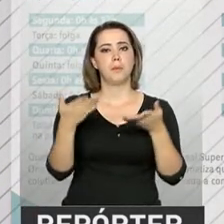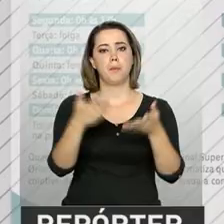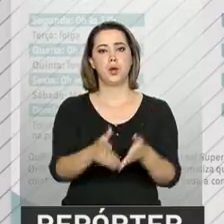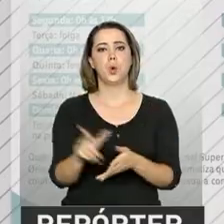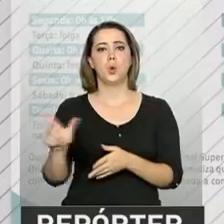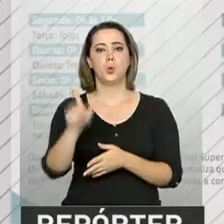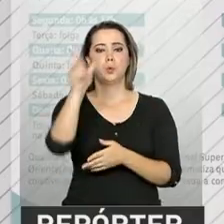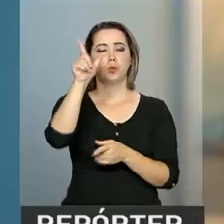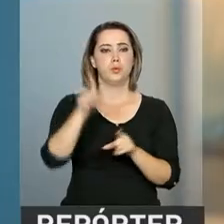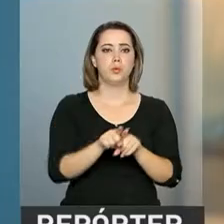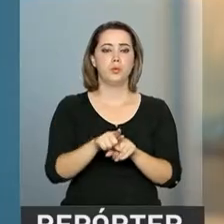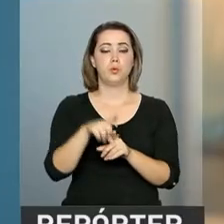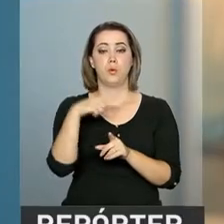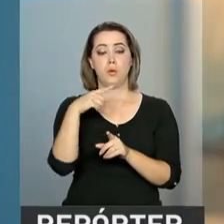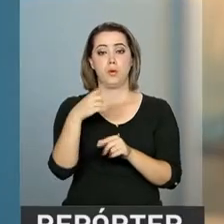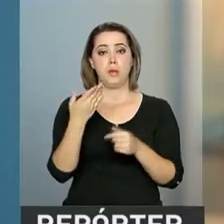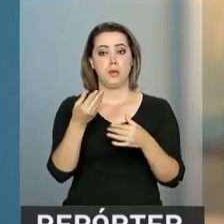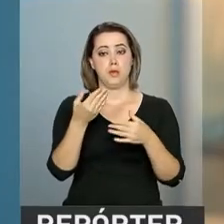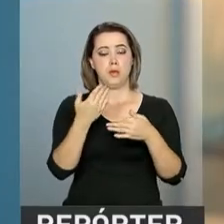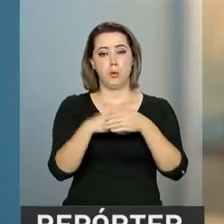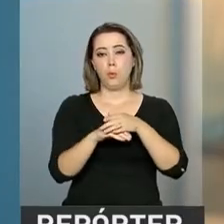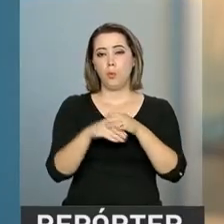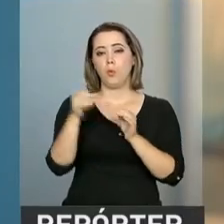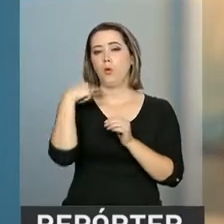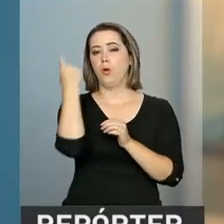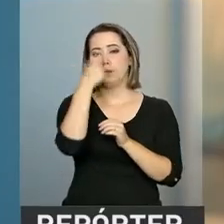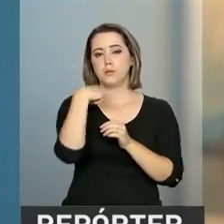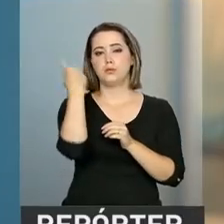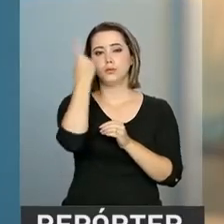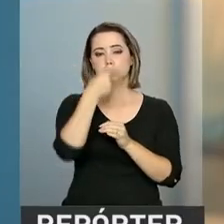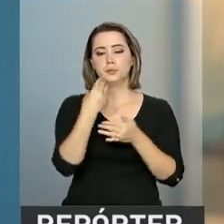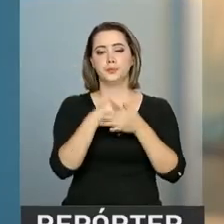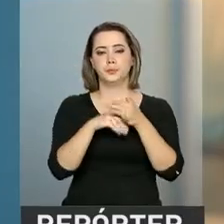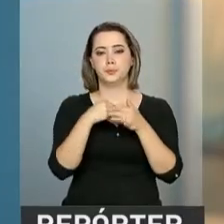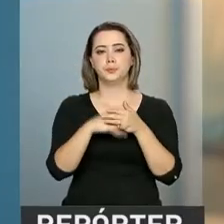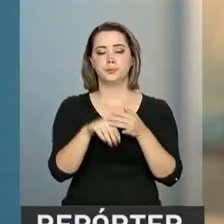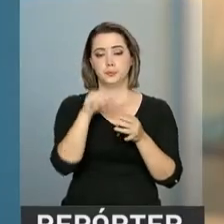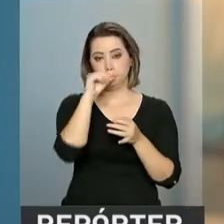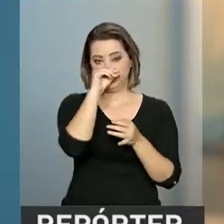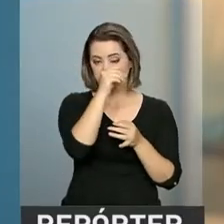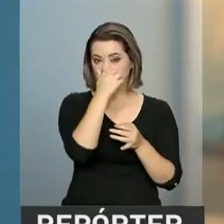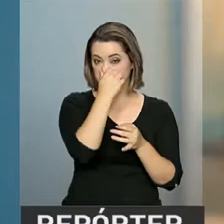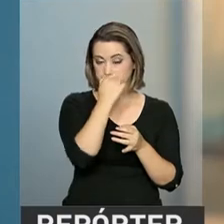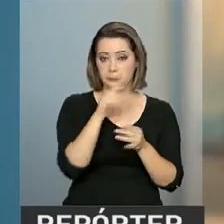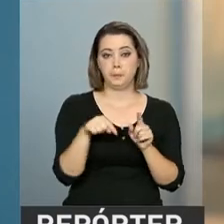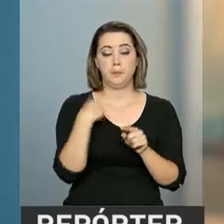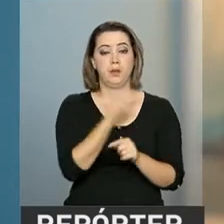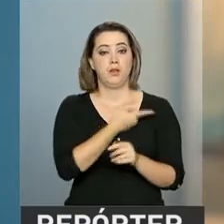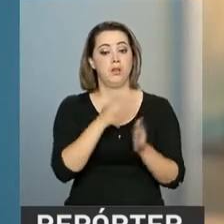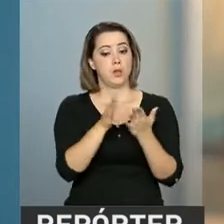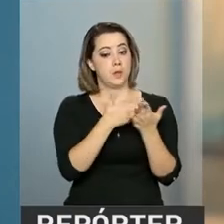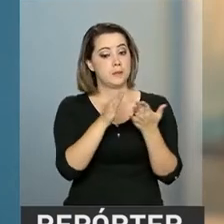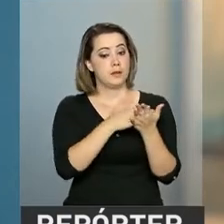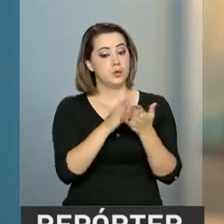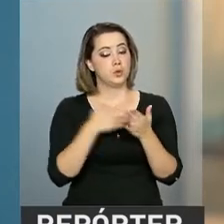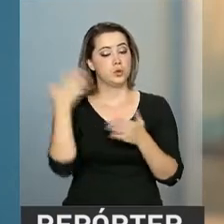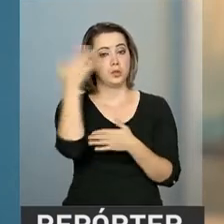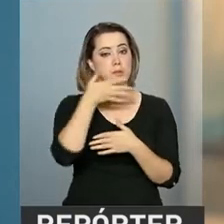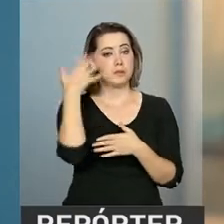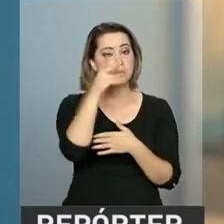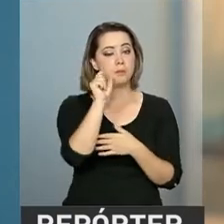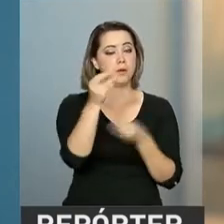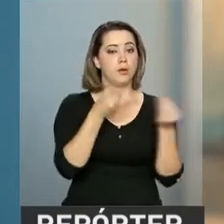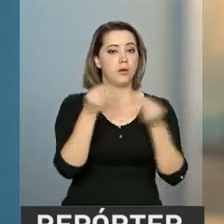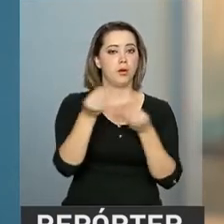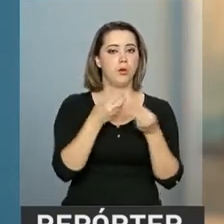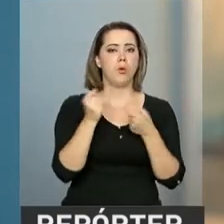e banco de horas. A nossa cartilha explica como a convenção coletiva poderá deliberar a respeito da